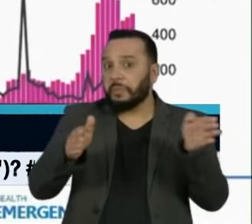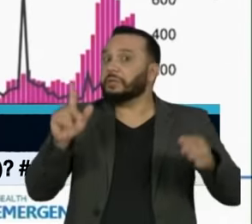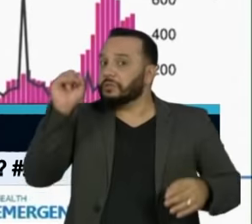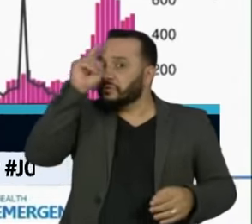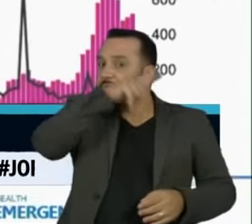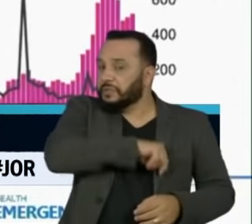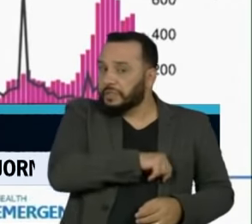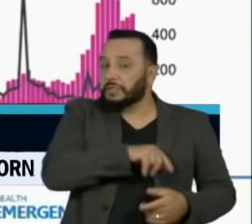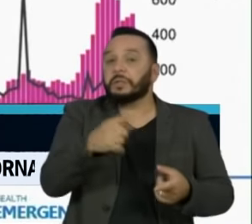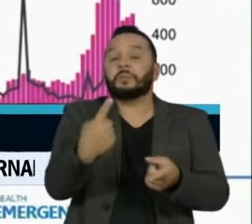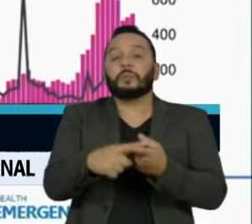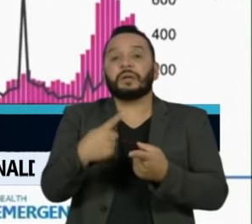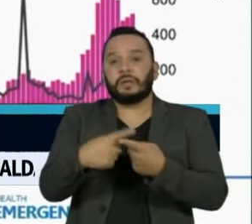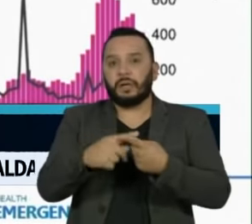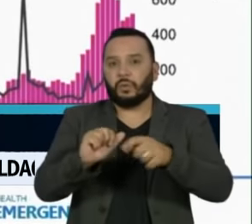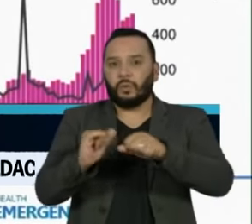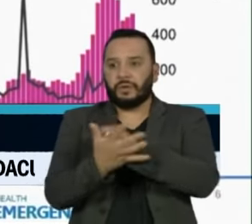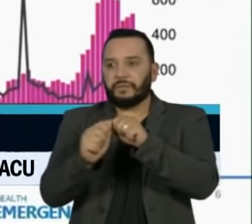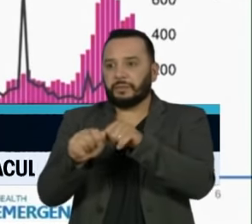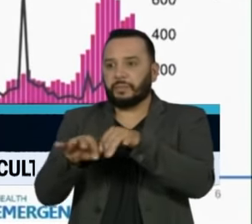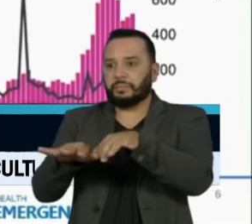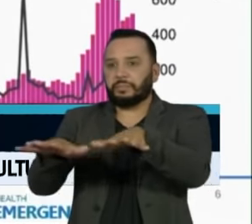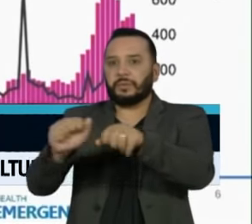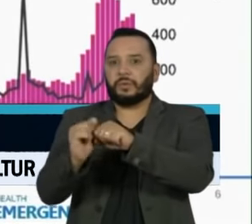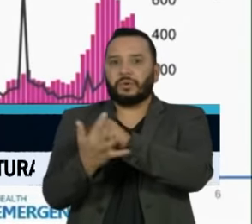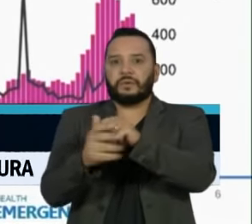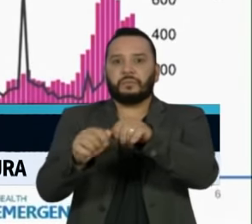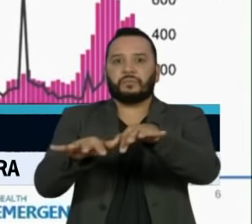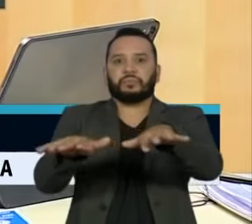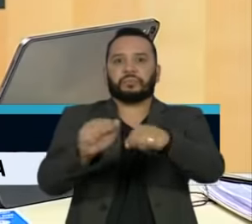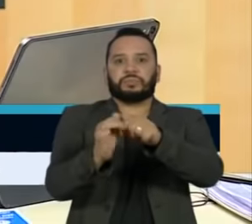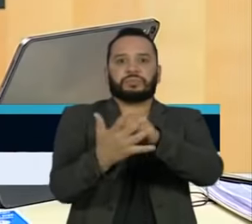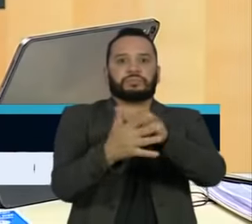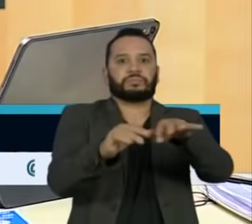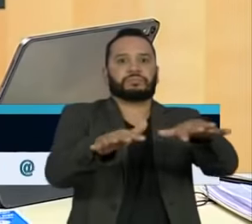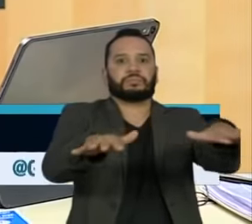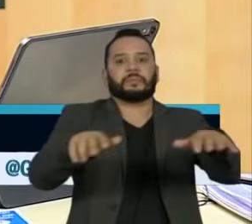uma vez que os surtos estão aumentando em vários países.